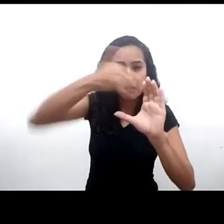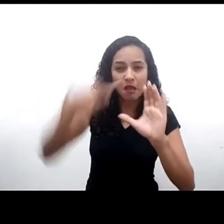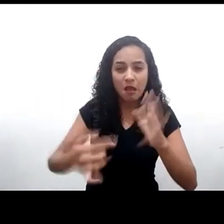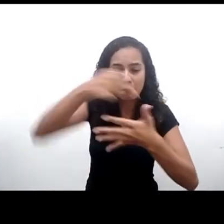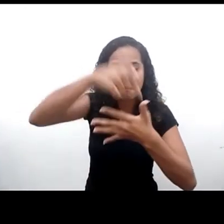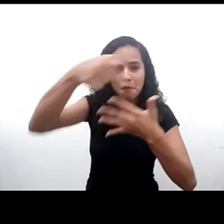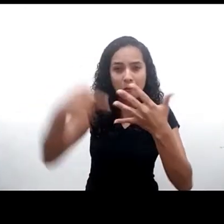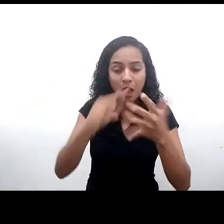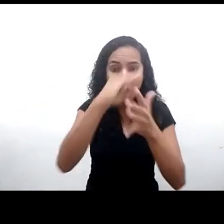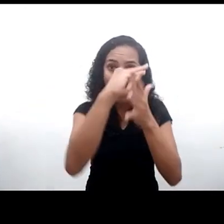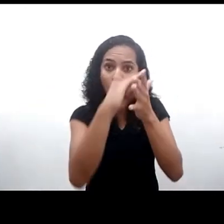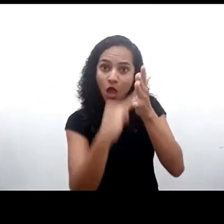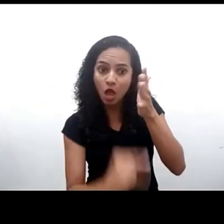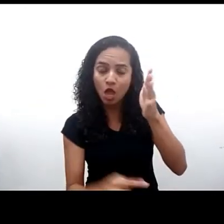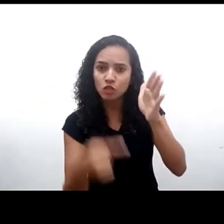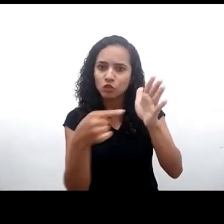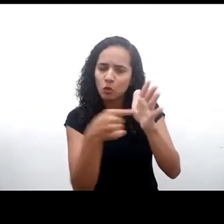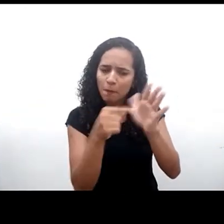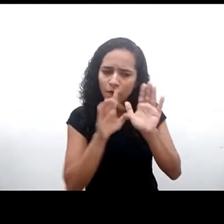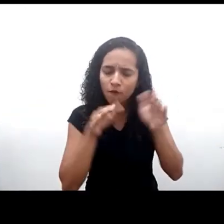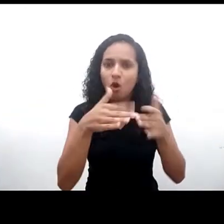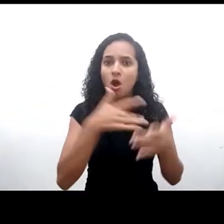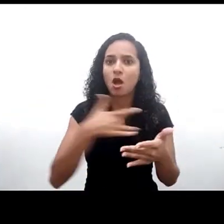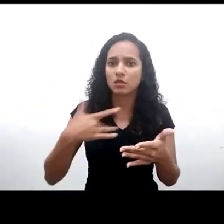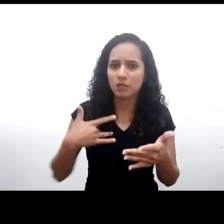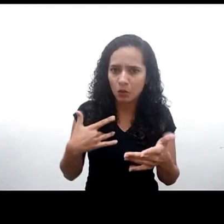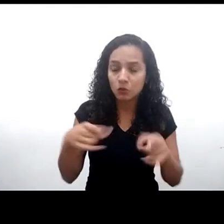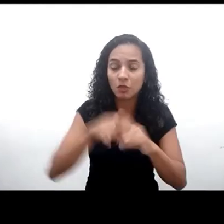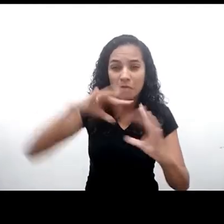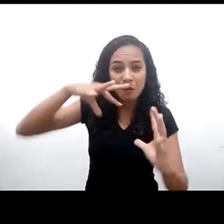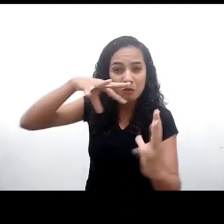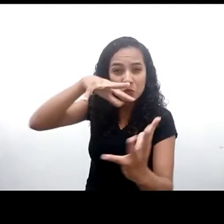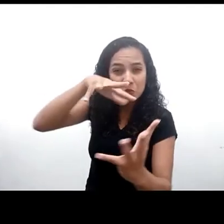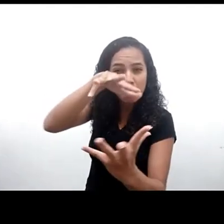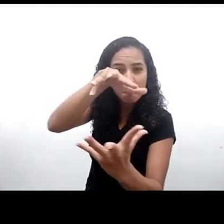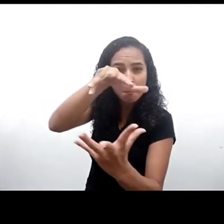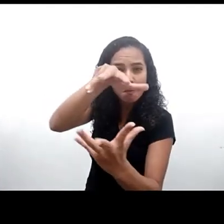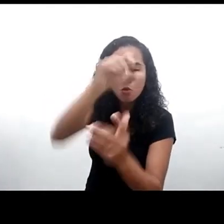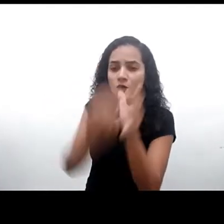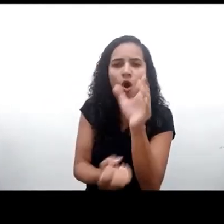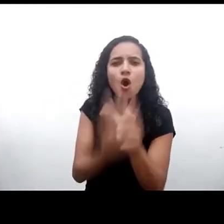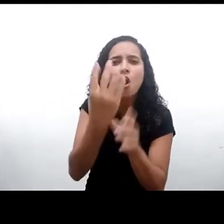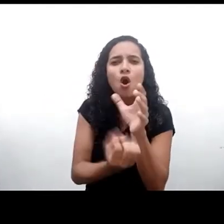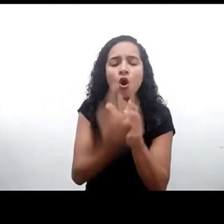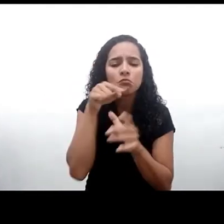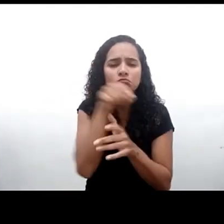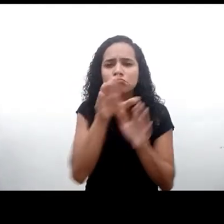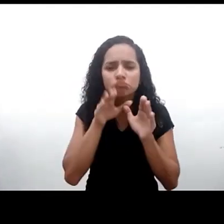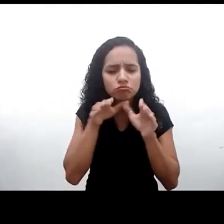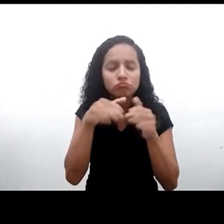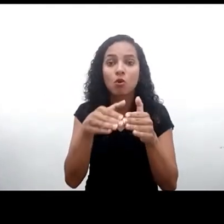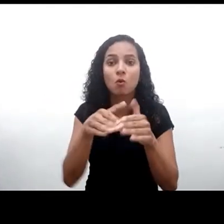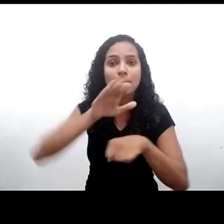que, pelas razões de saúde e nível mundial, foi construído praticamente de forma online